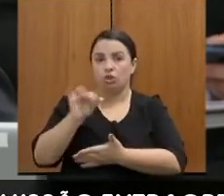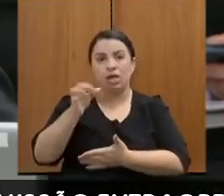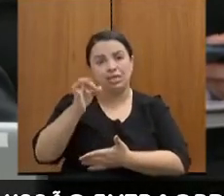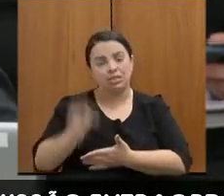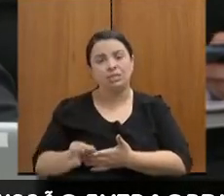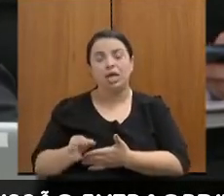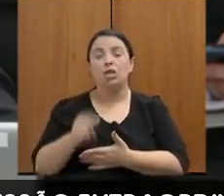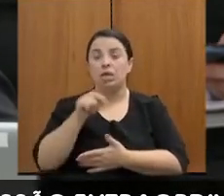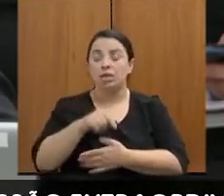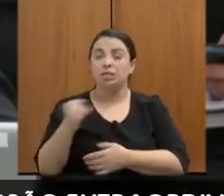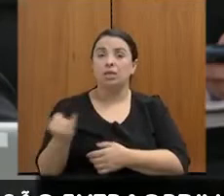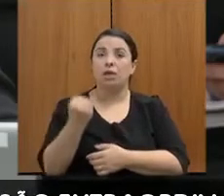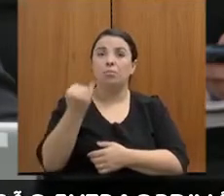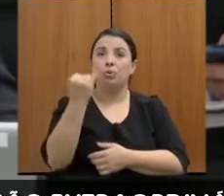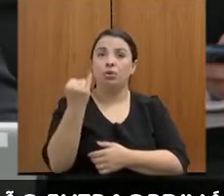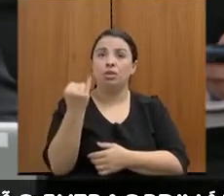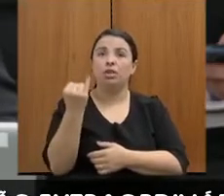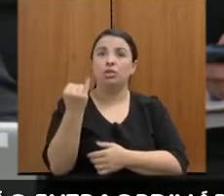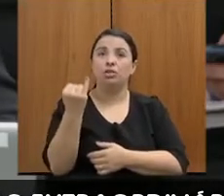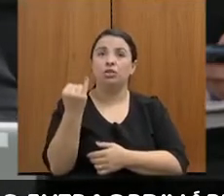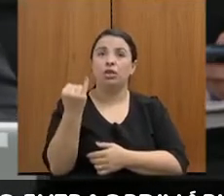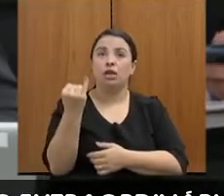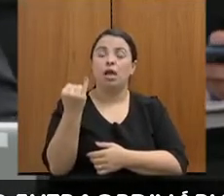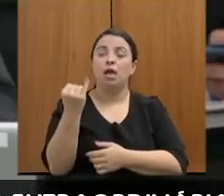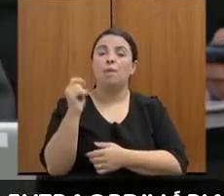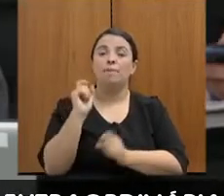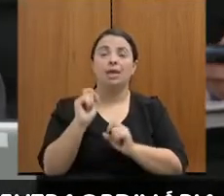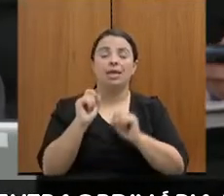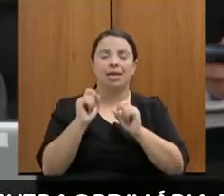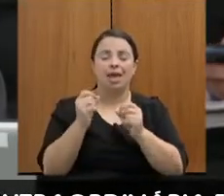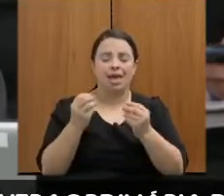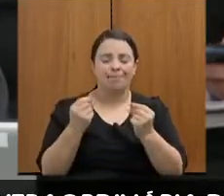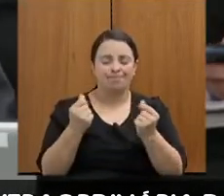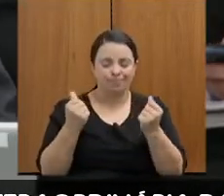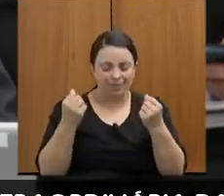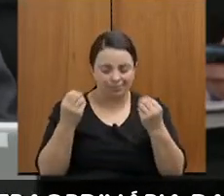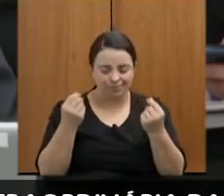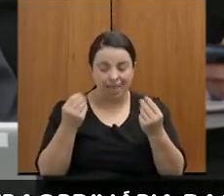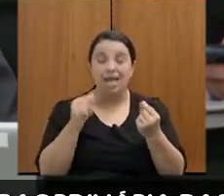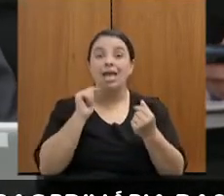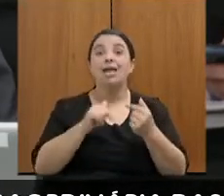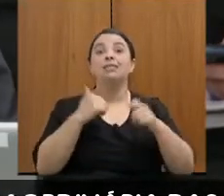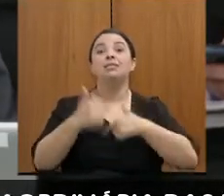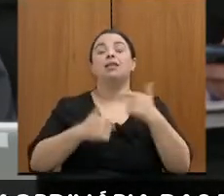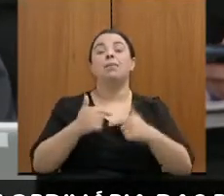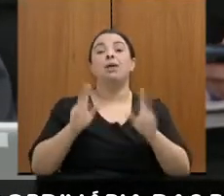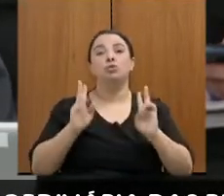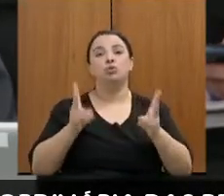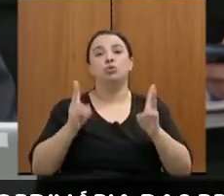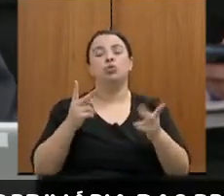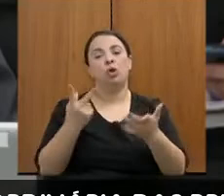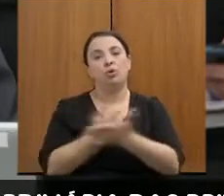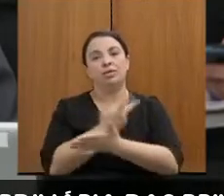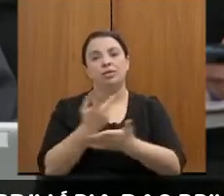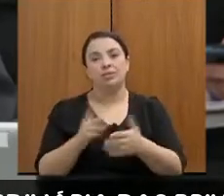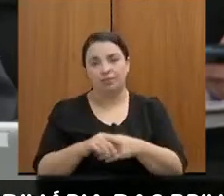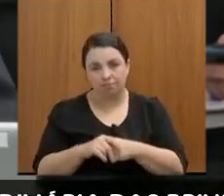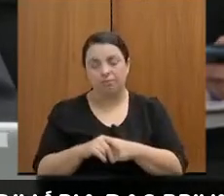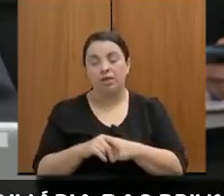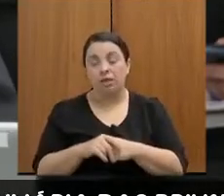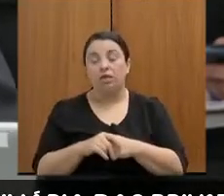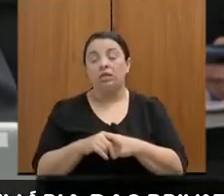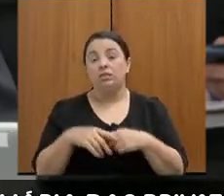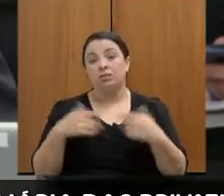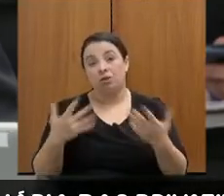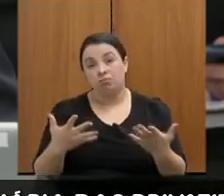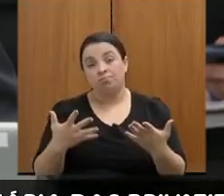esses trabalhos continuem acontecendo. Então,